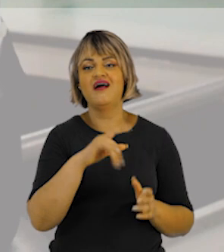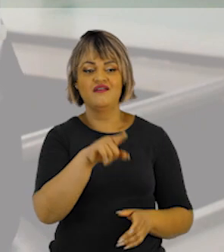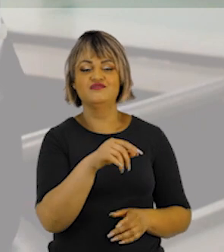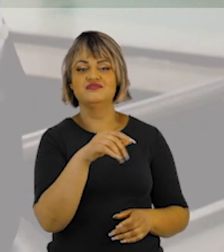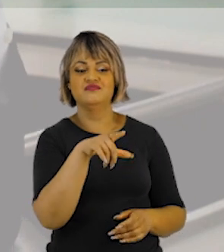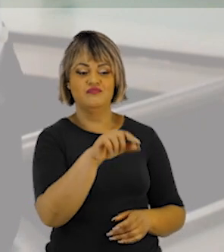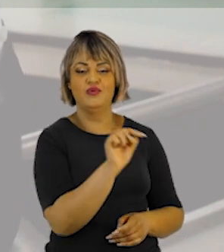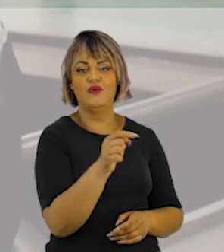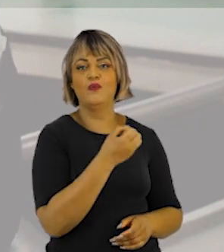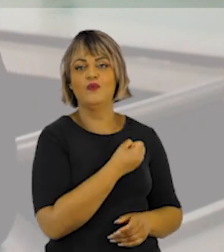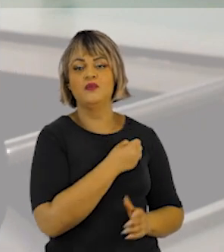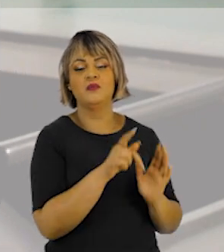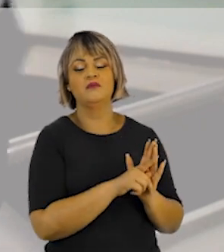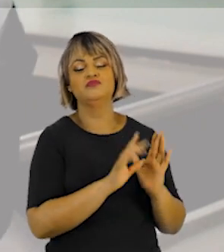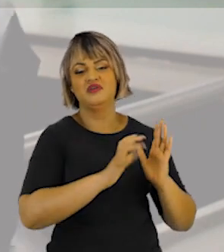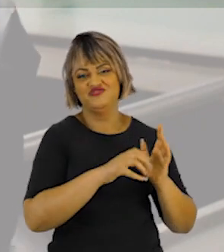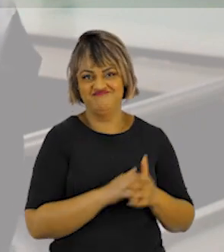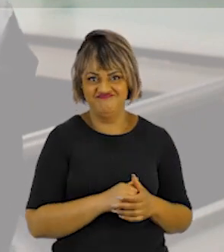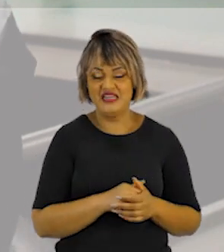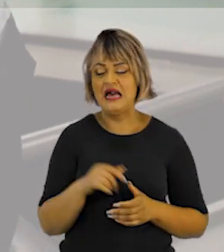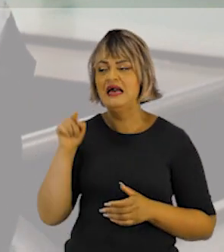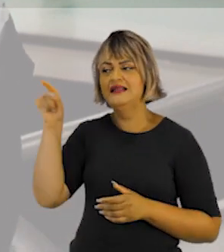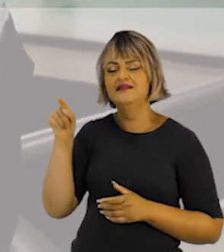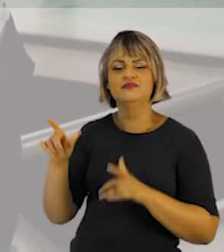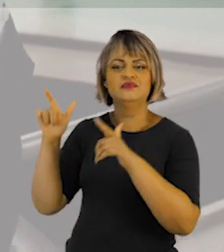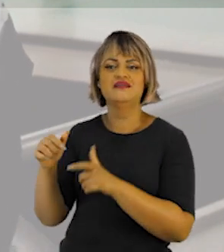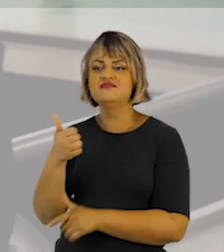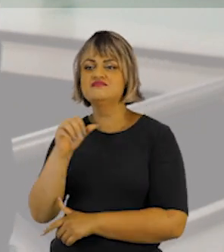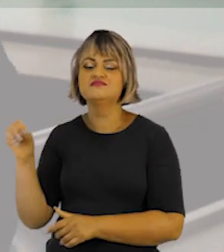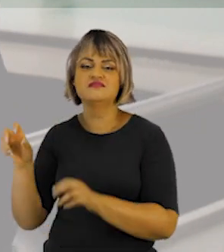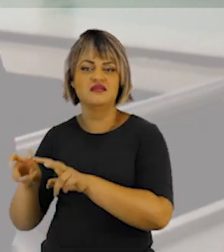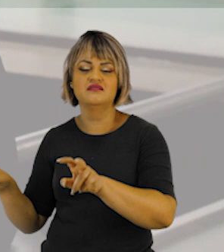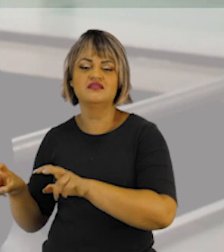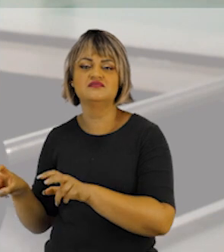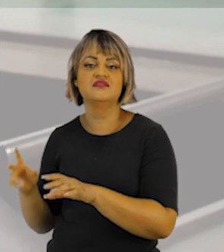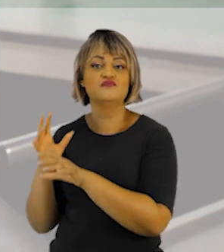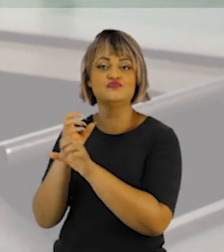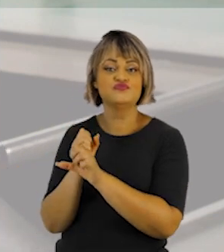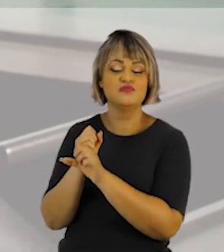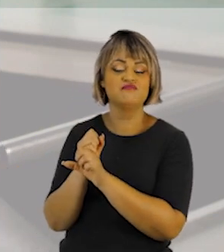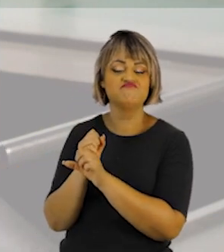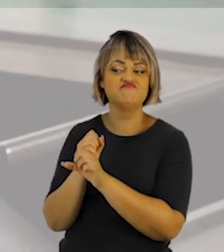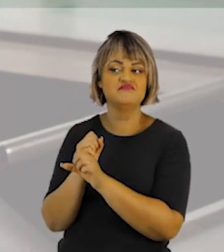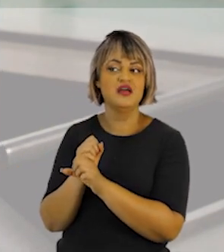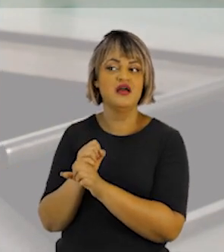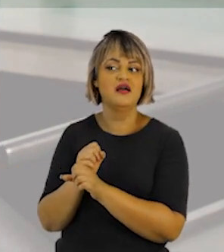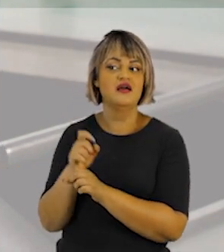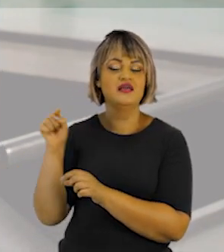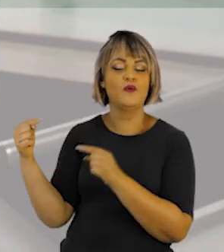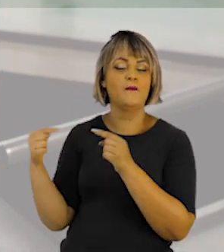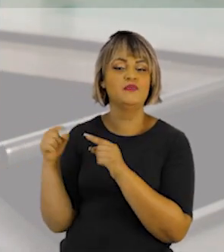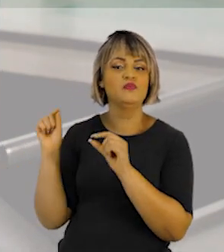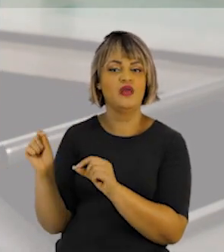válidos, vamos imaginar que tenhamos 100 cadeiras em disputa. O que é a gente vai fazer? Calcular o quociente eleitoral